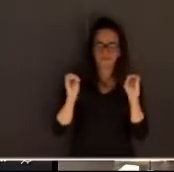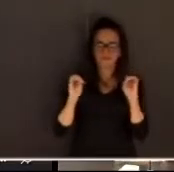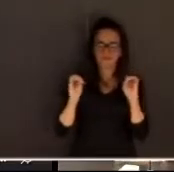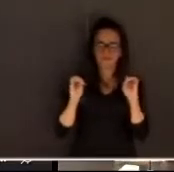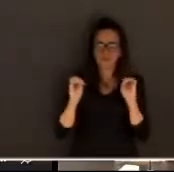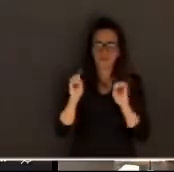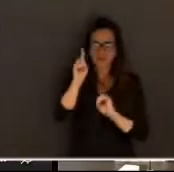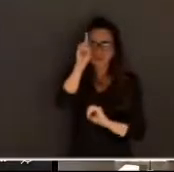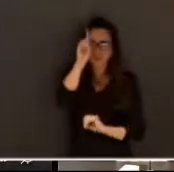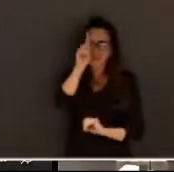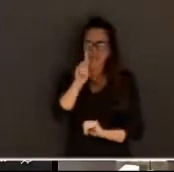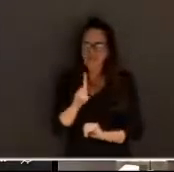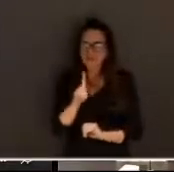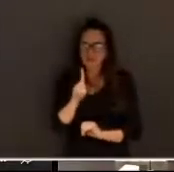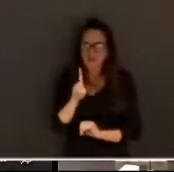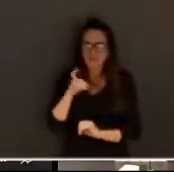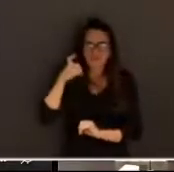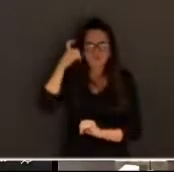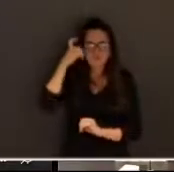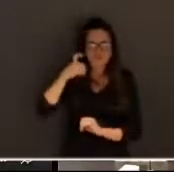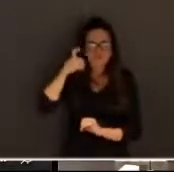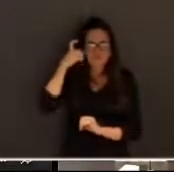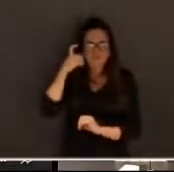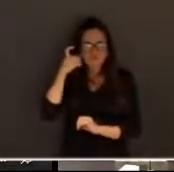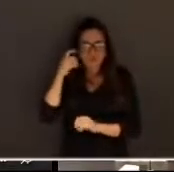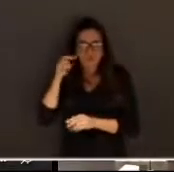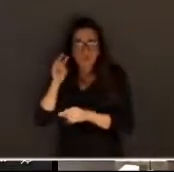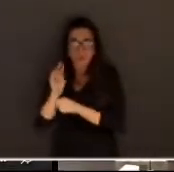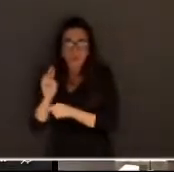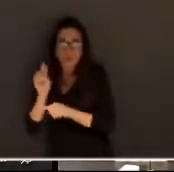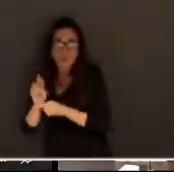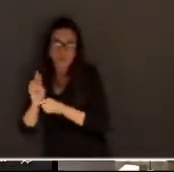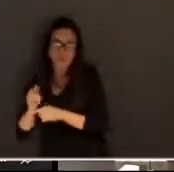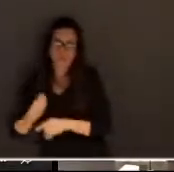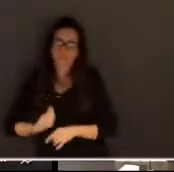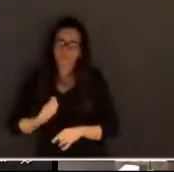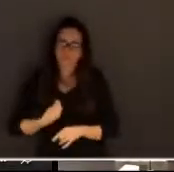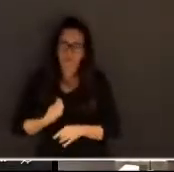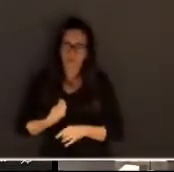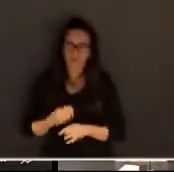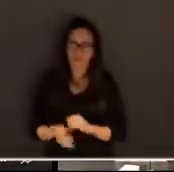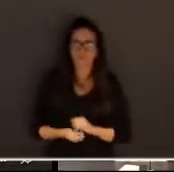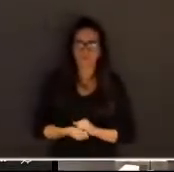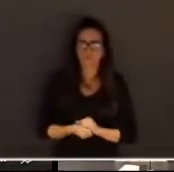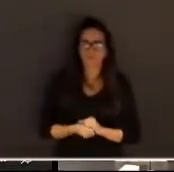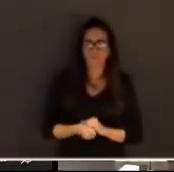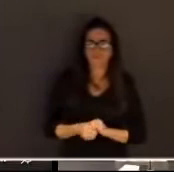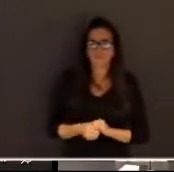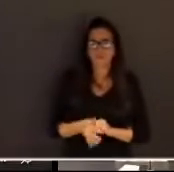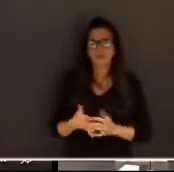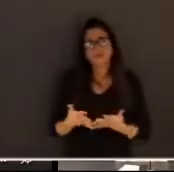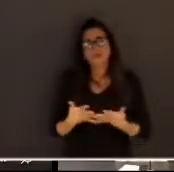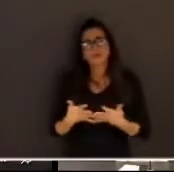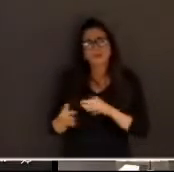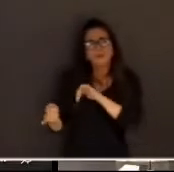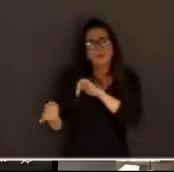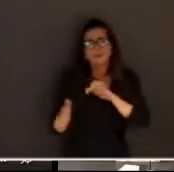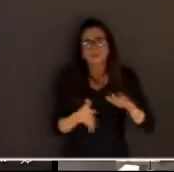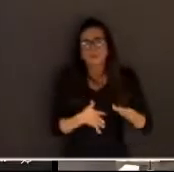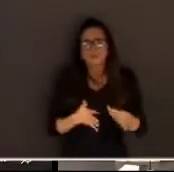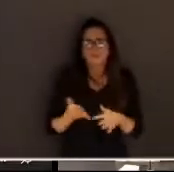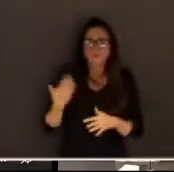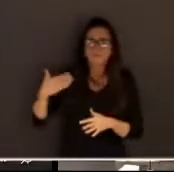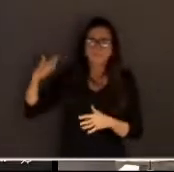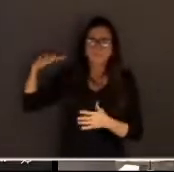o direito que não se preocupa em tutelar como deve ser tutelado o direito à vida há algum tempo eu venho desenvolvendo a ideia